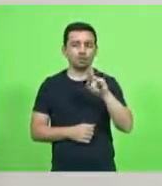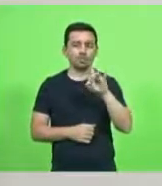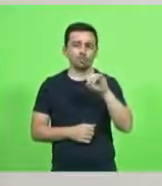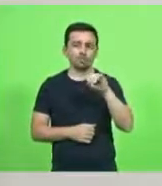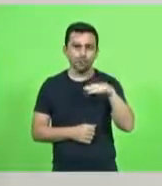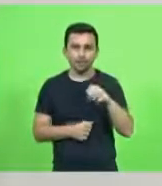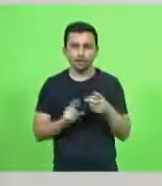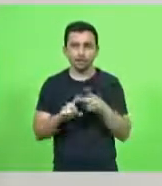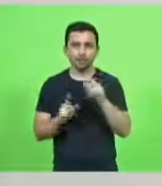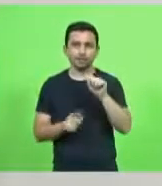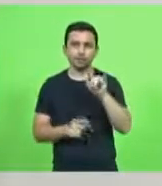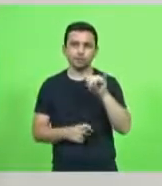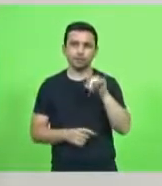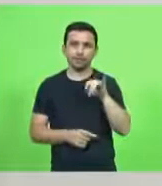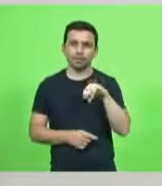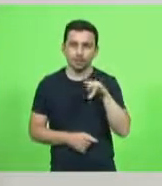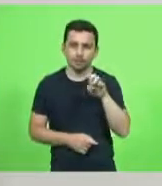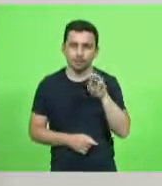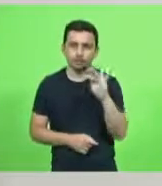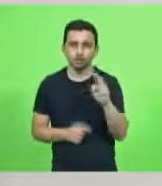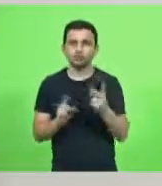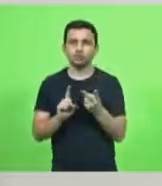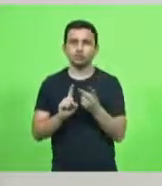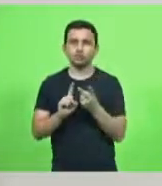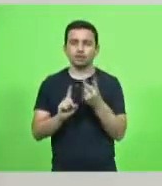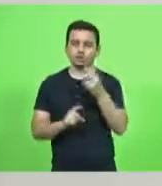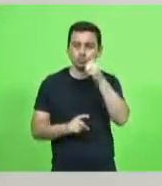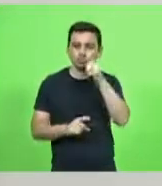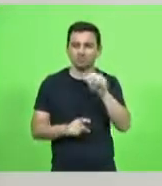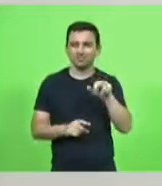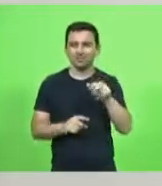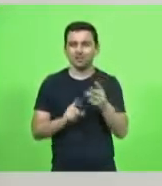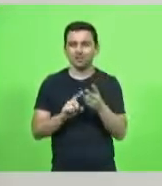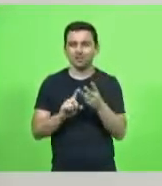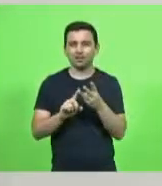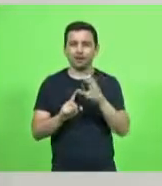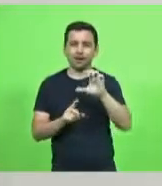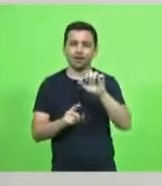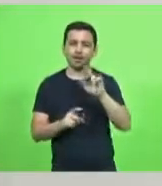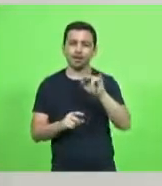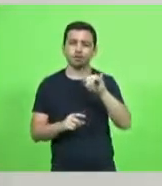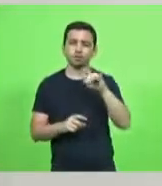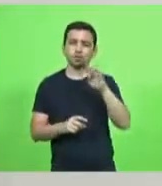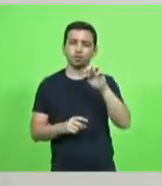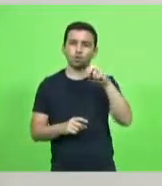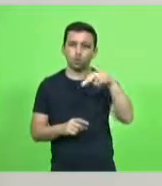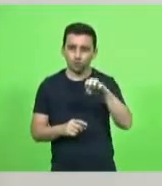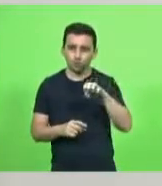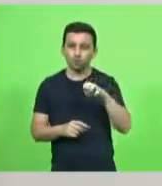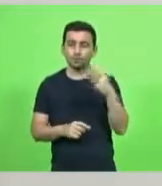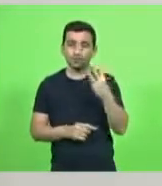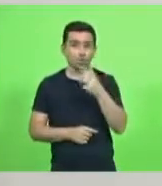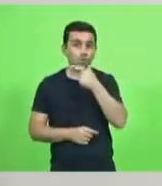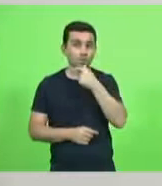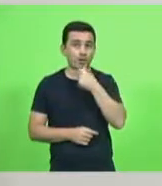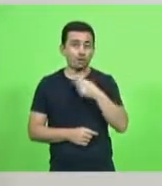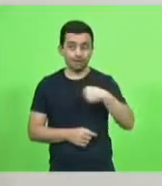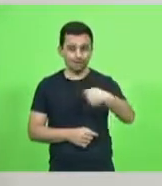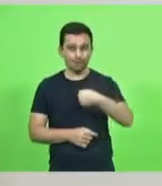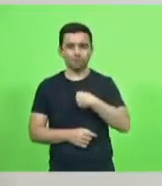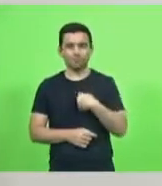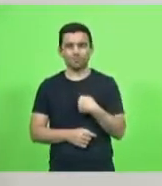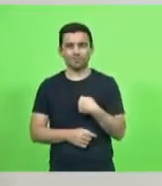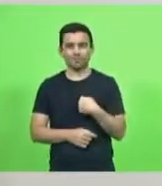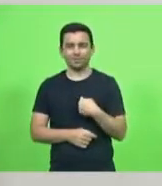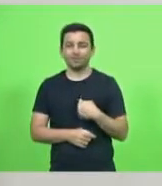velho, a Zionete a minha segunda irmã, o Claristone que é meu terceiro irmão e eu. Claudinei